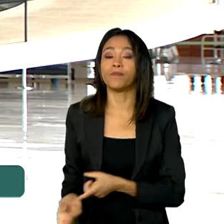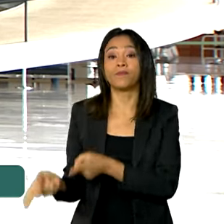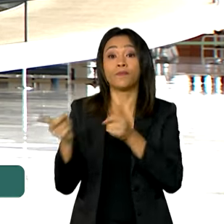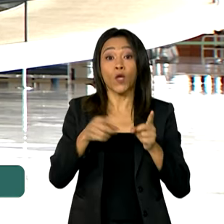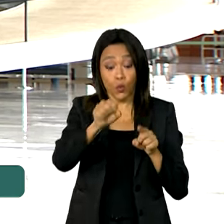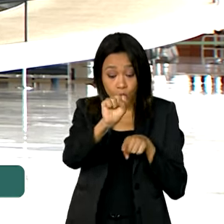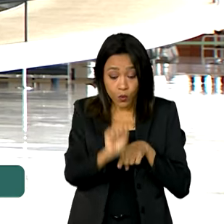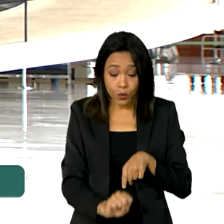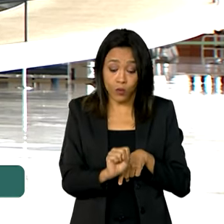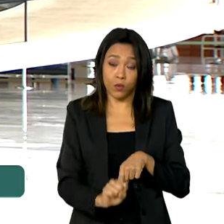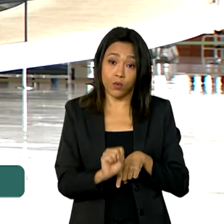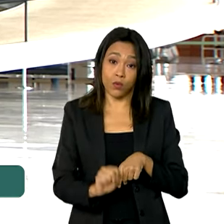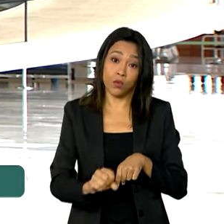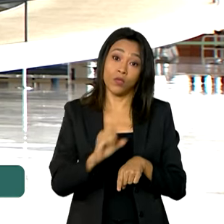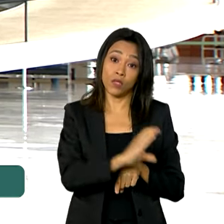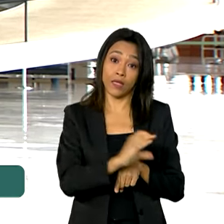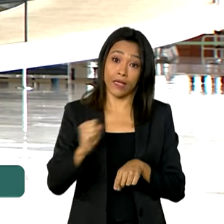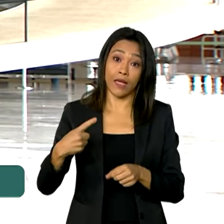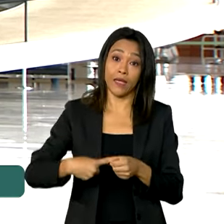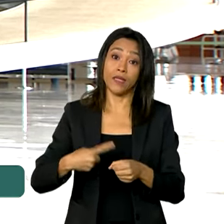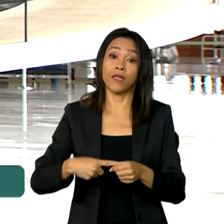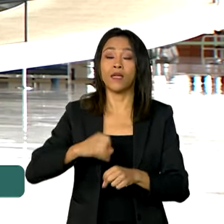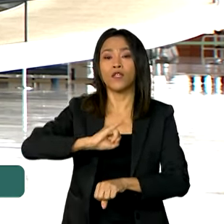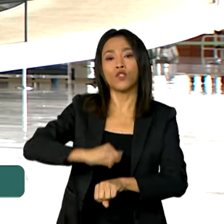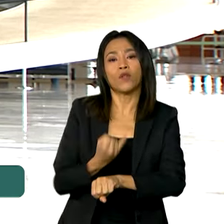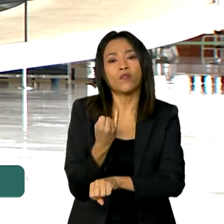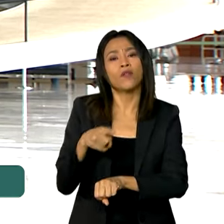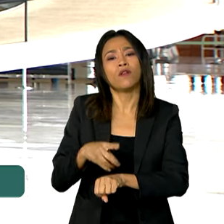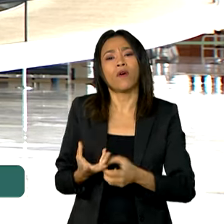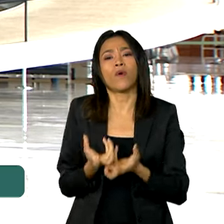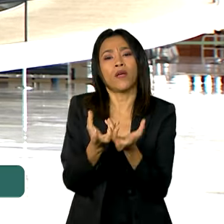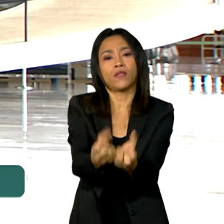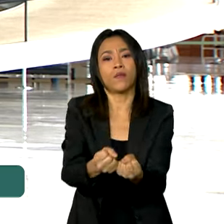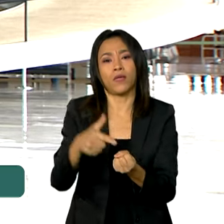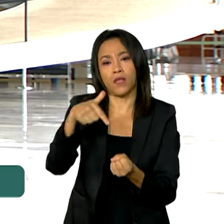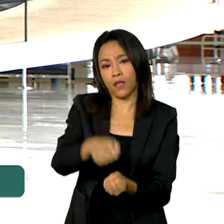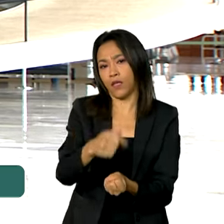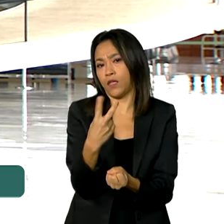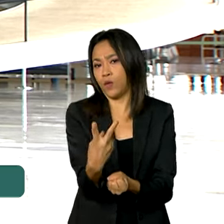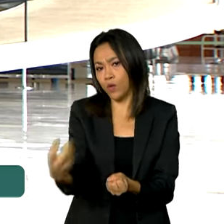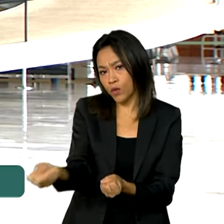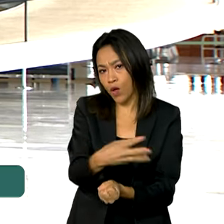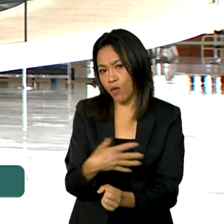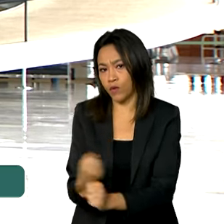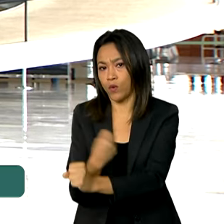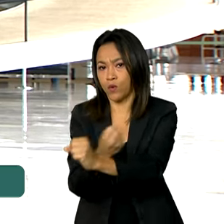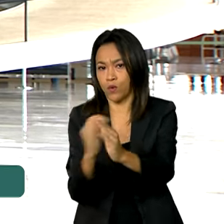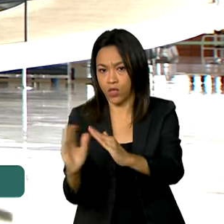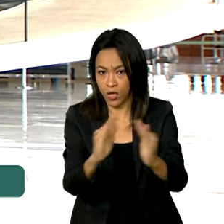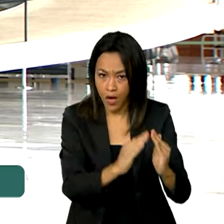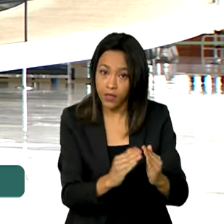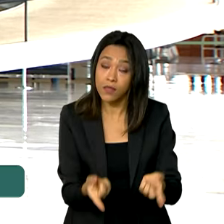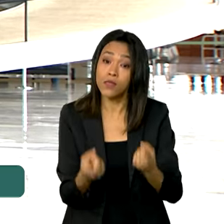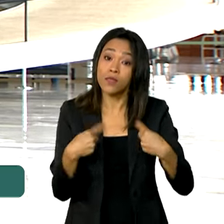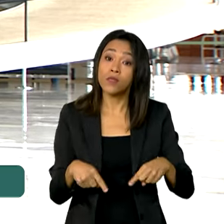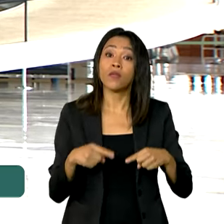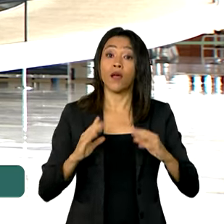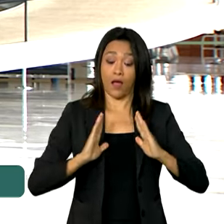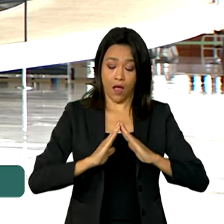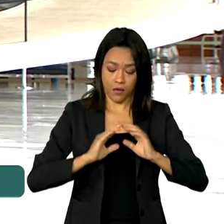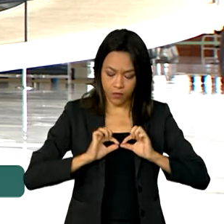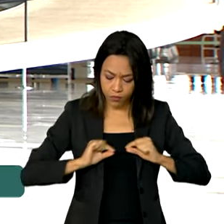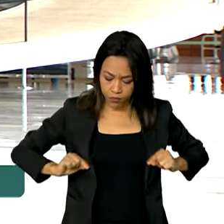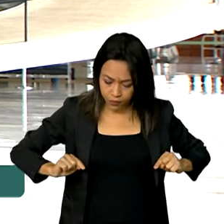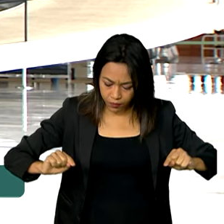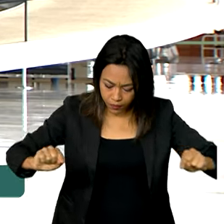famílias catarinenses de Joinville serão contempladas com 72 moradias. As casas terão, em média, 40